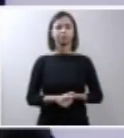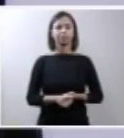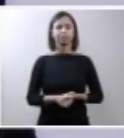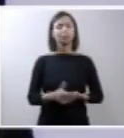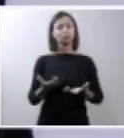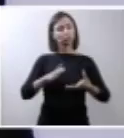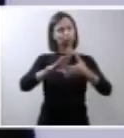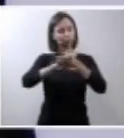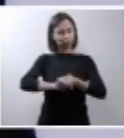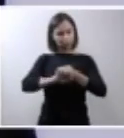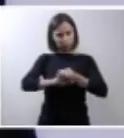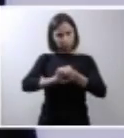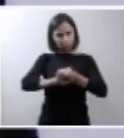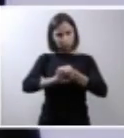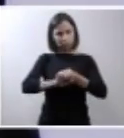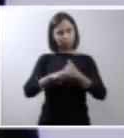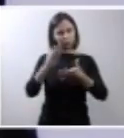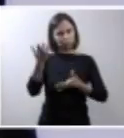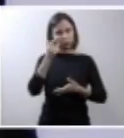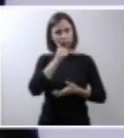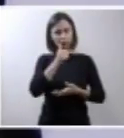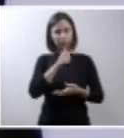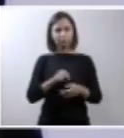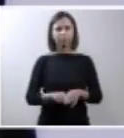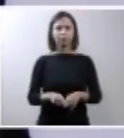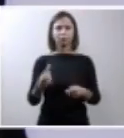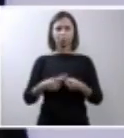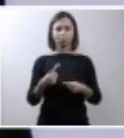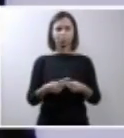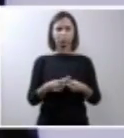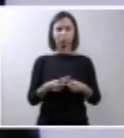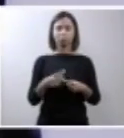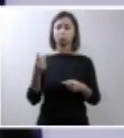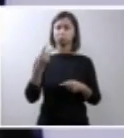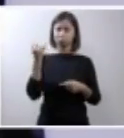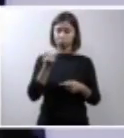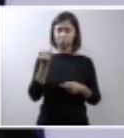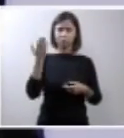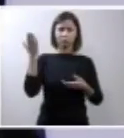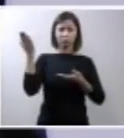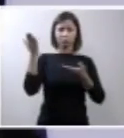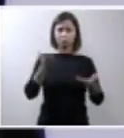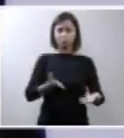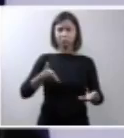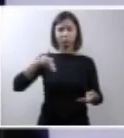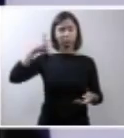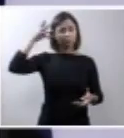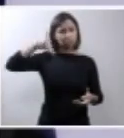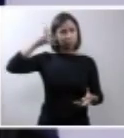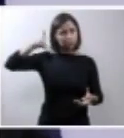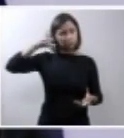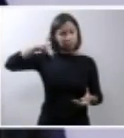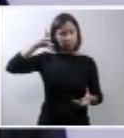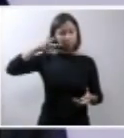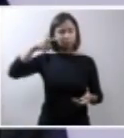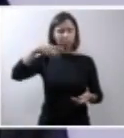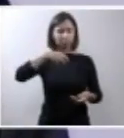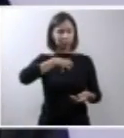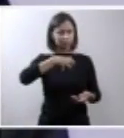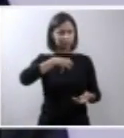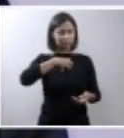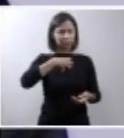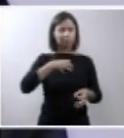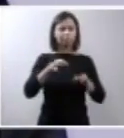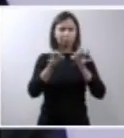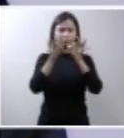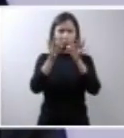Cumprimento-a, portanto, pelo que nos trouxe e que servirá, tenho certeza